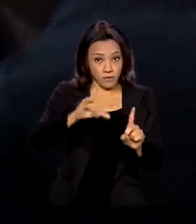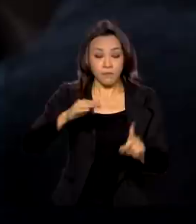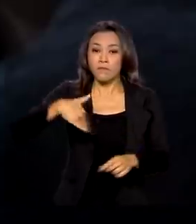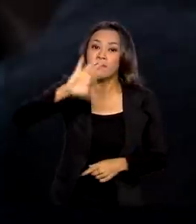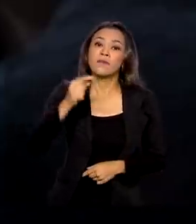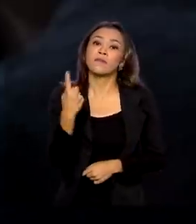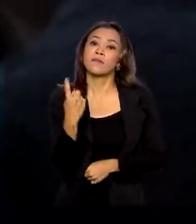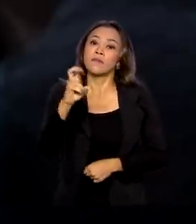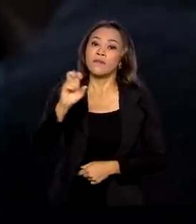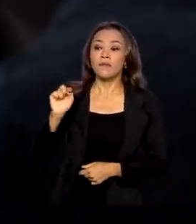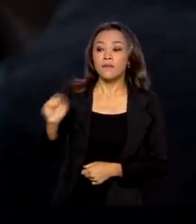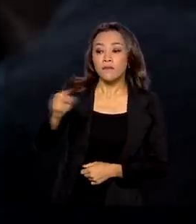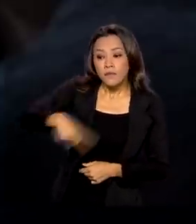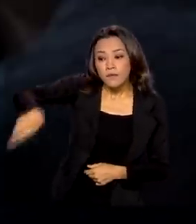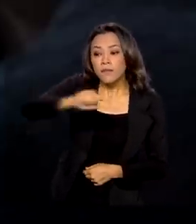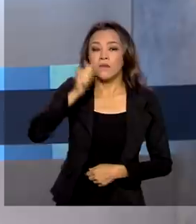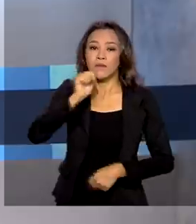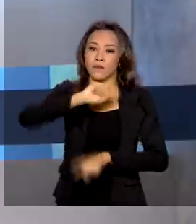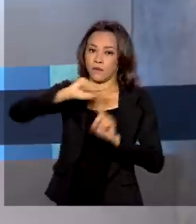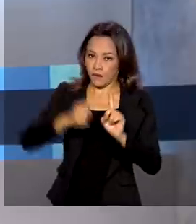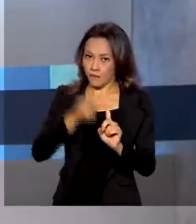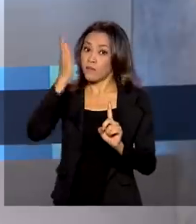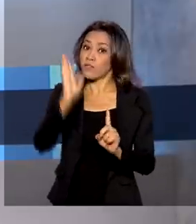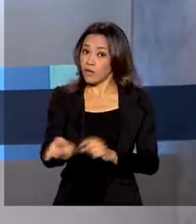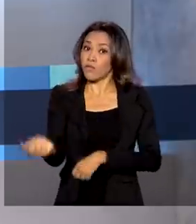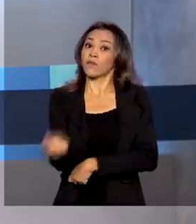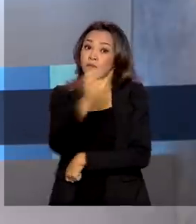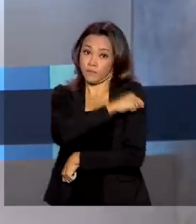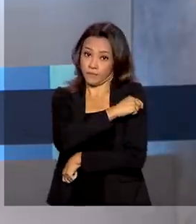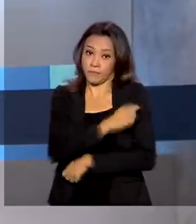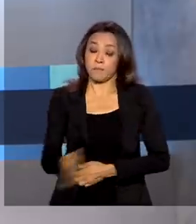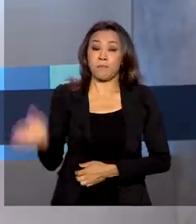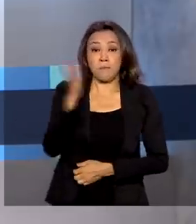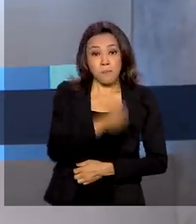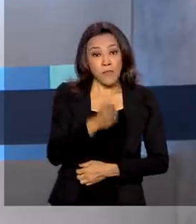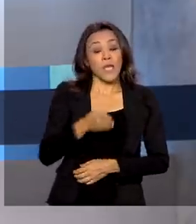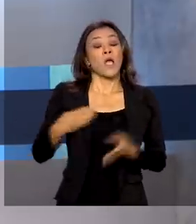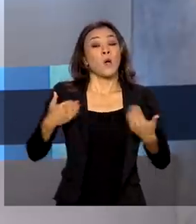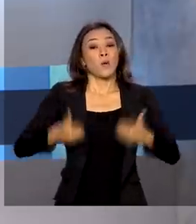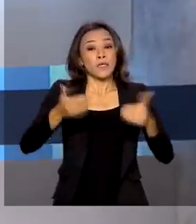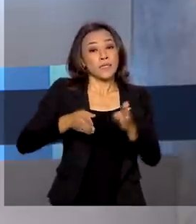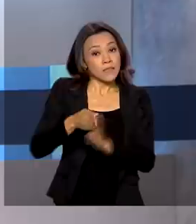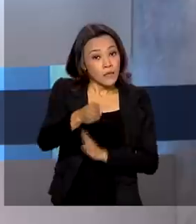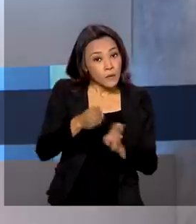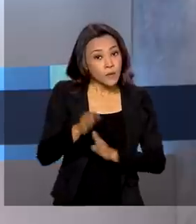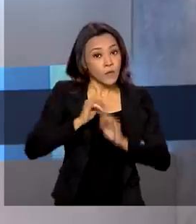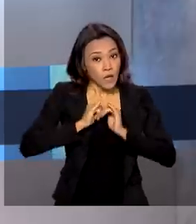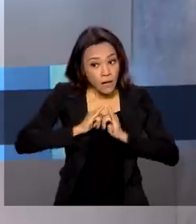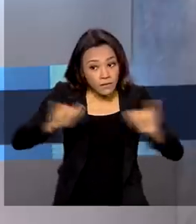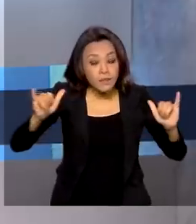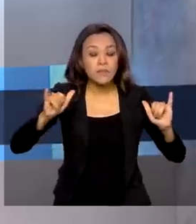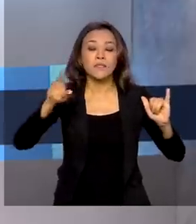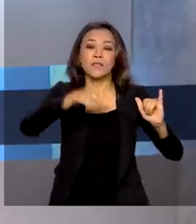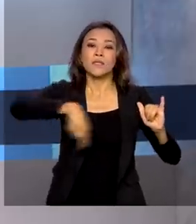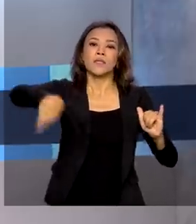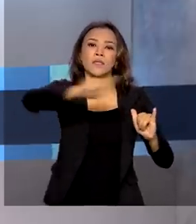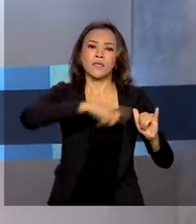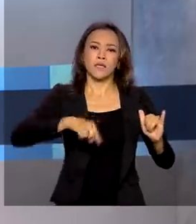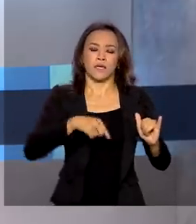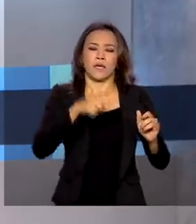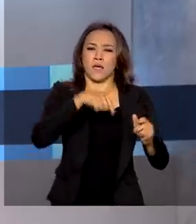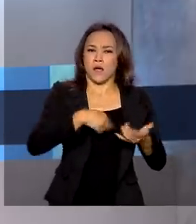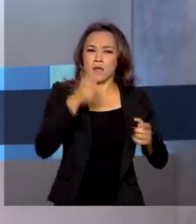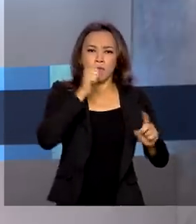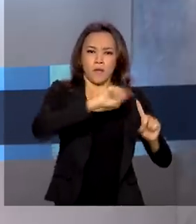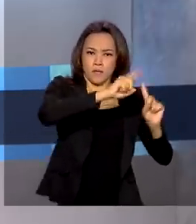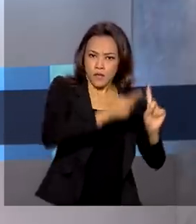foram vacinadas com o imunizante no Brasil. O Ministério da Saúde reforça ainda que o benefício das vacinas em gestantes e puérperas